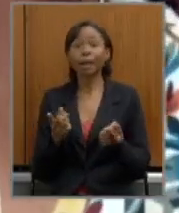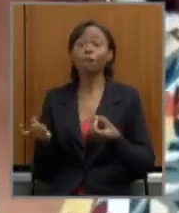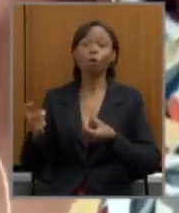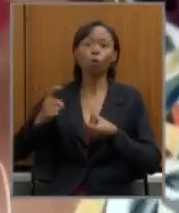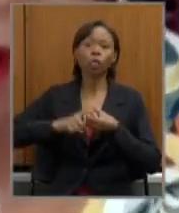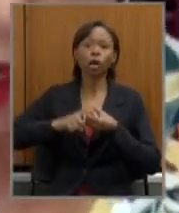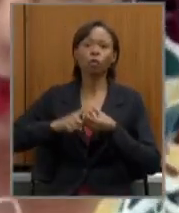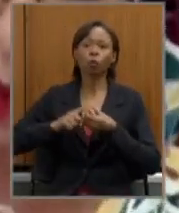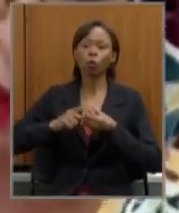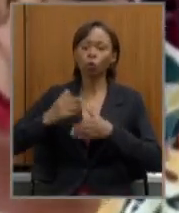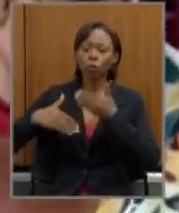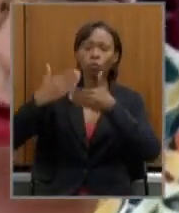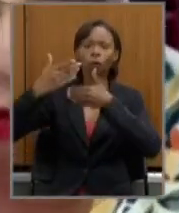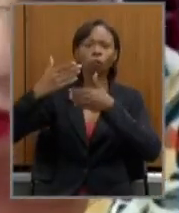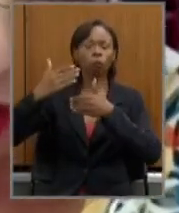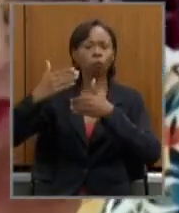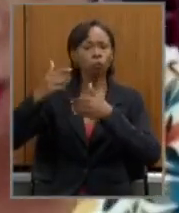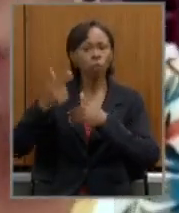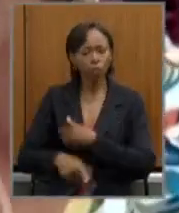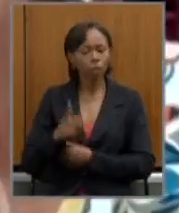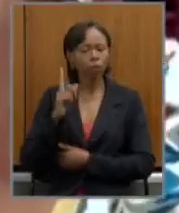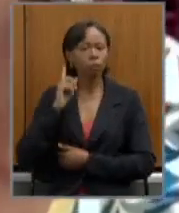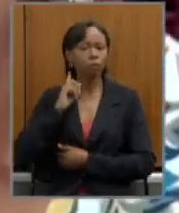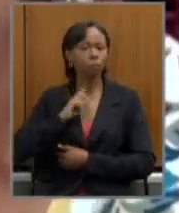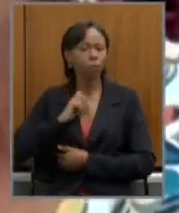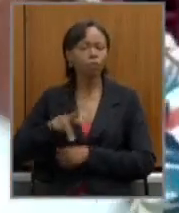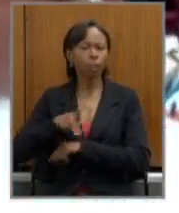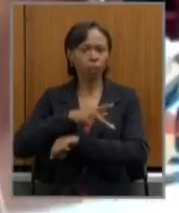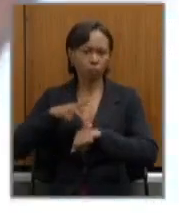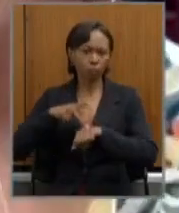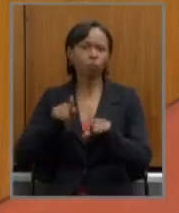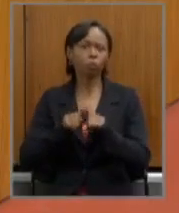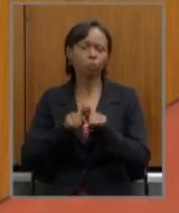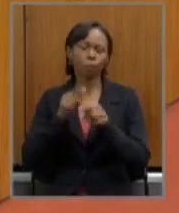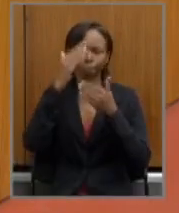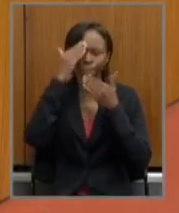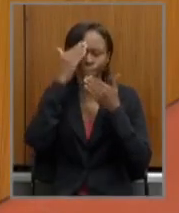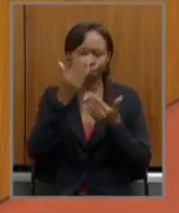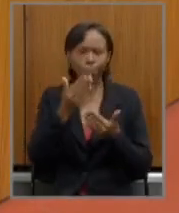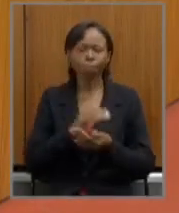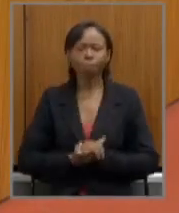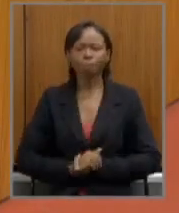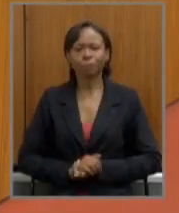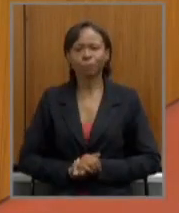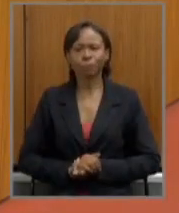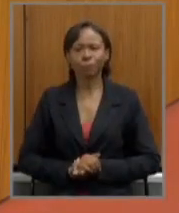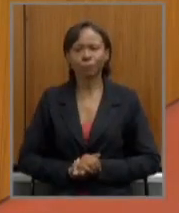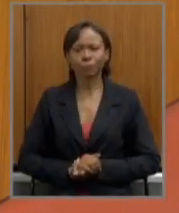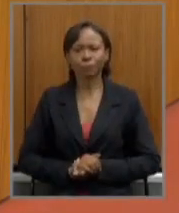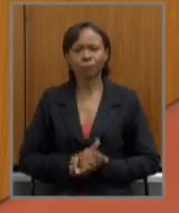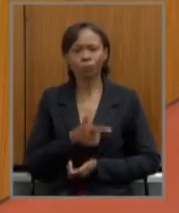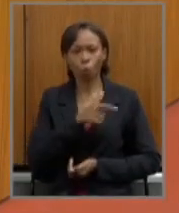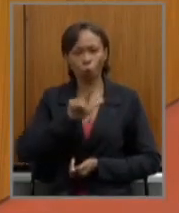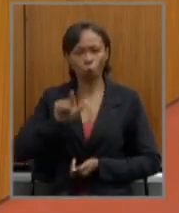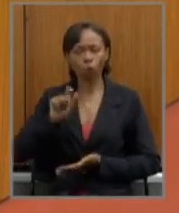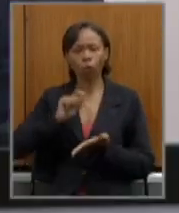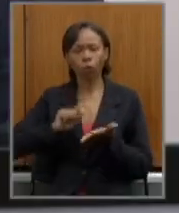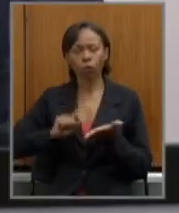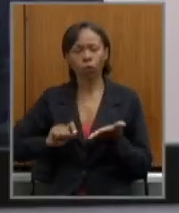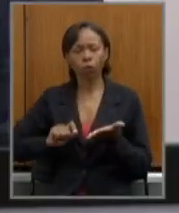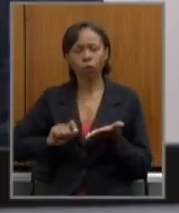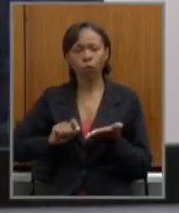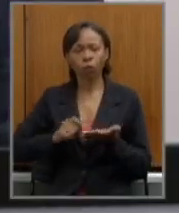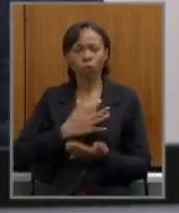do nosso país e do nosso estado obrigada obrigado deputado Marília Campos próximo escrito deputado